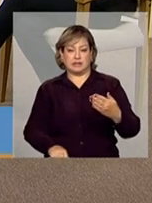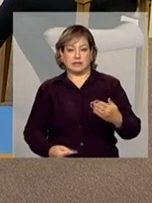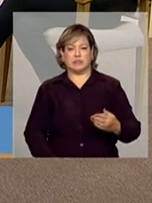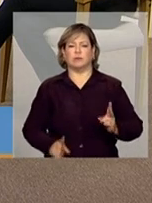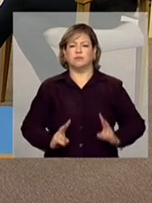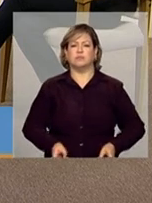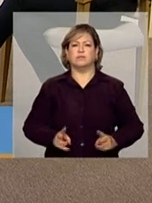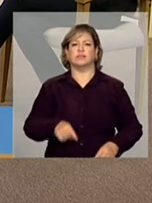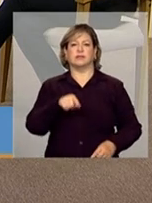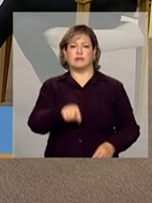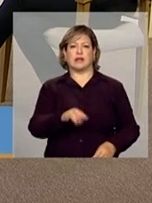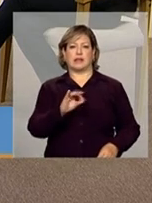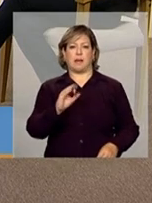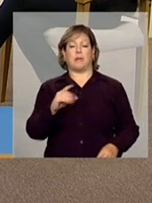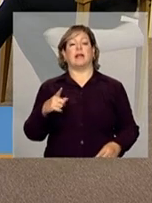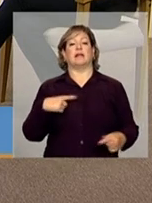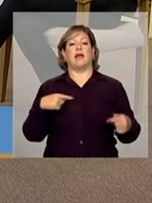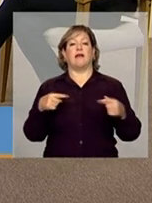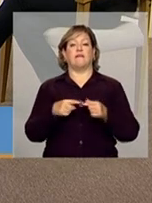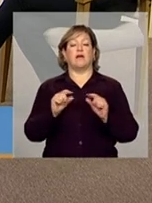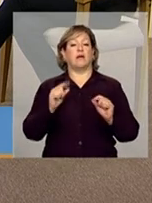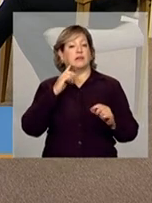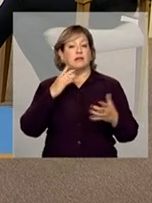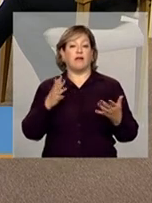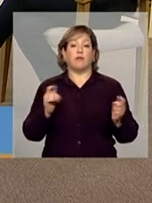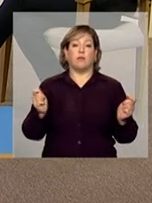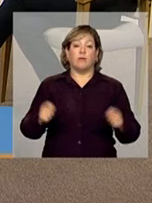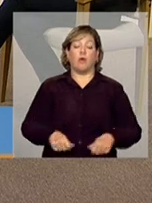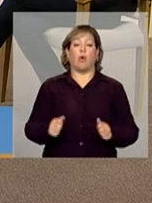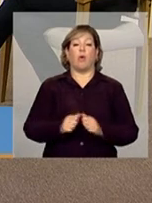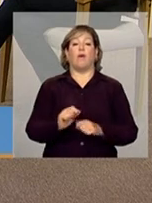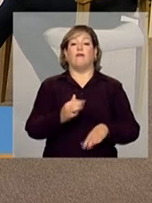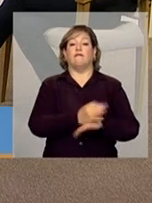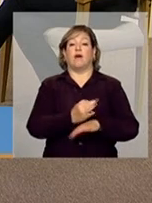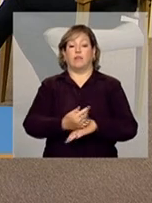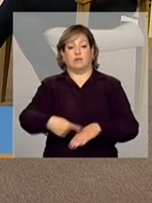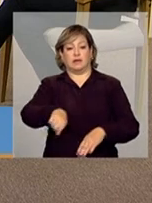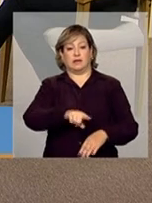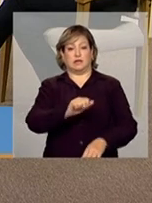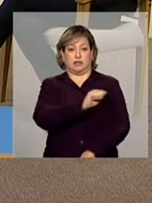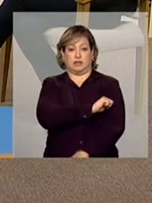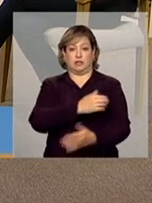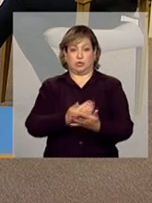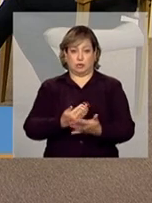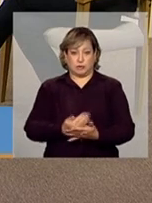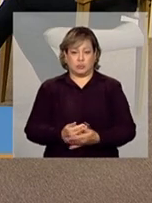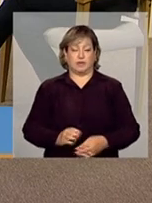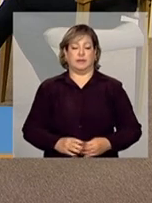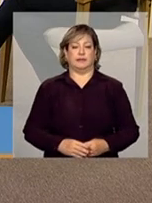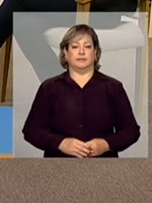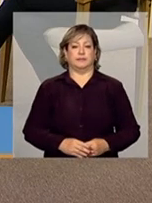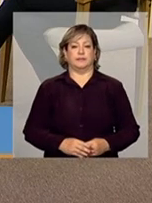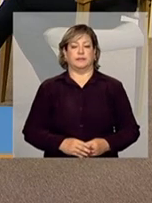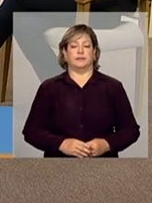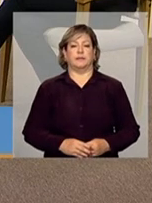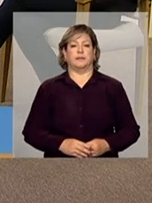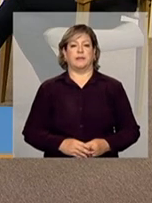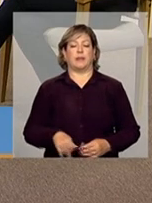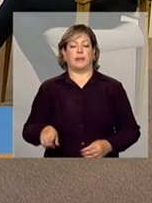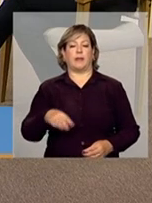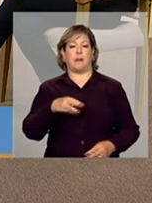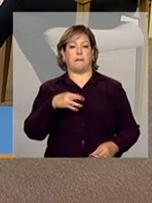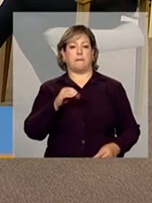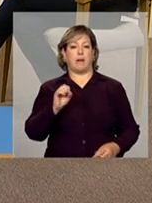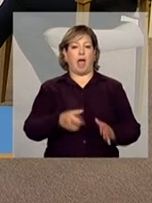tem a ver, está relacionado possivelmente com as faltas daquele estudante. Adriana, como o Marcos disse, eu